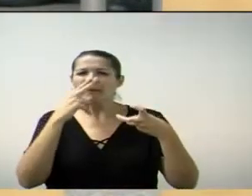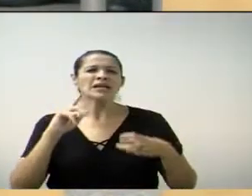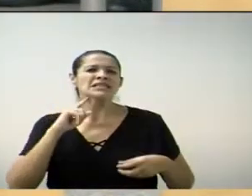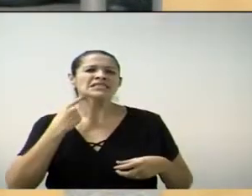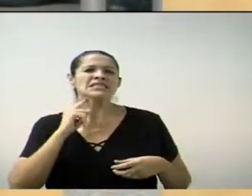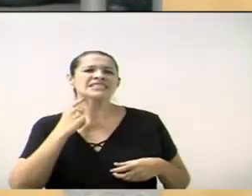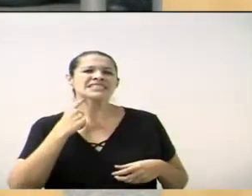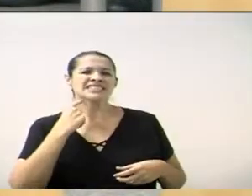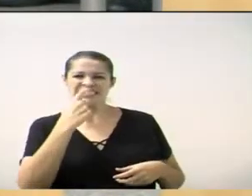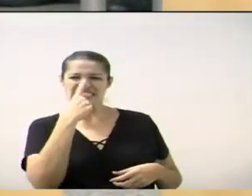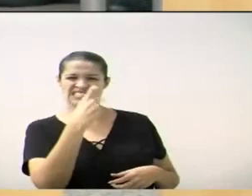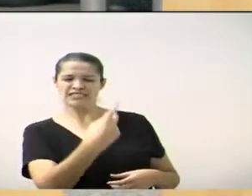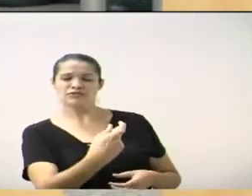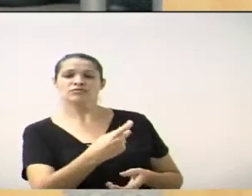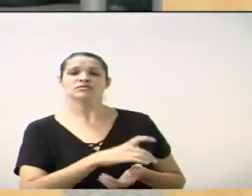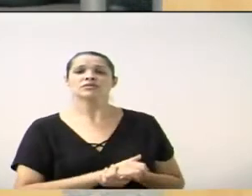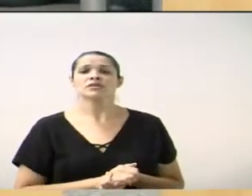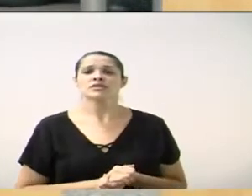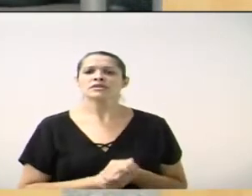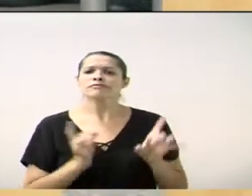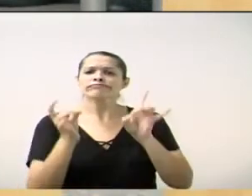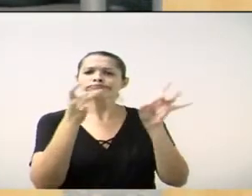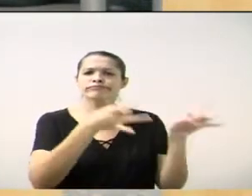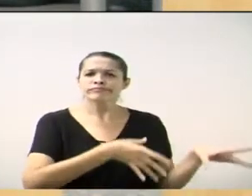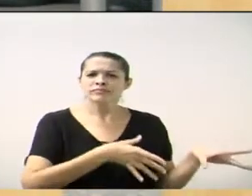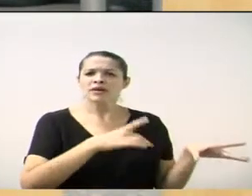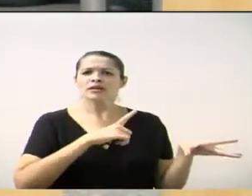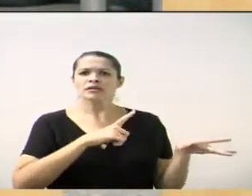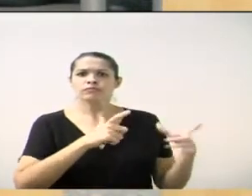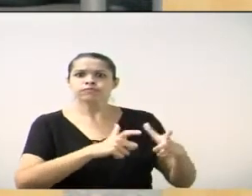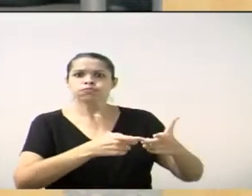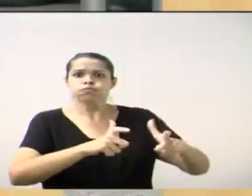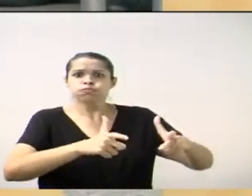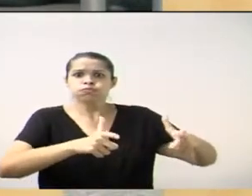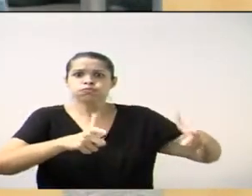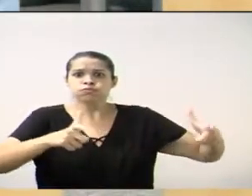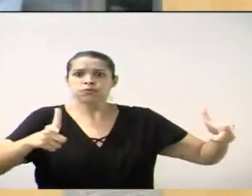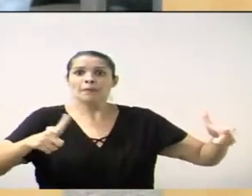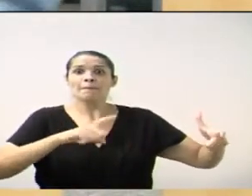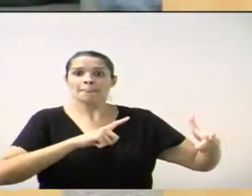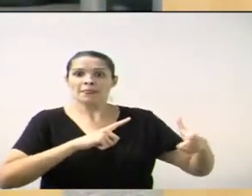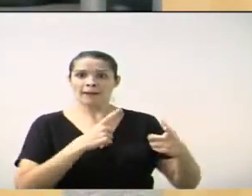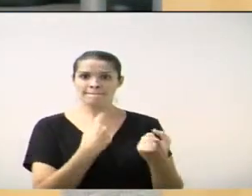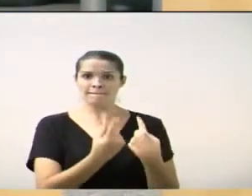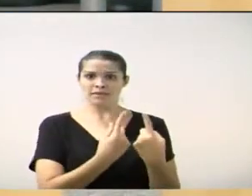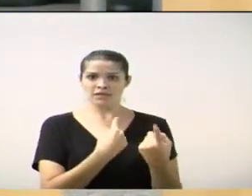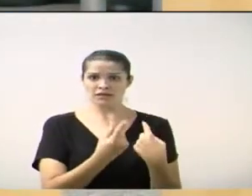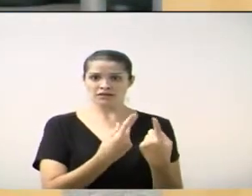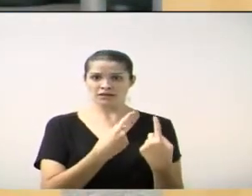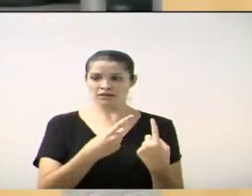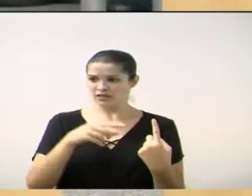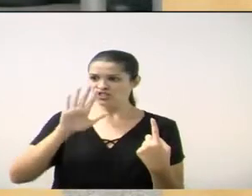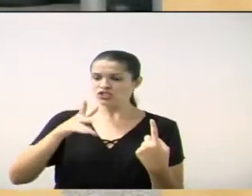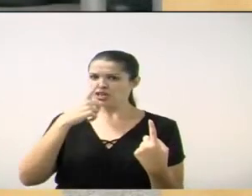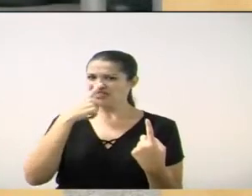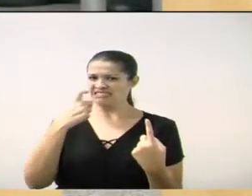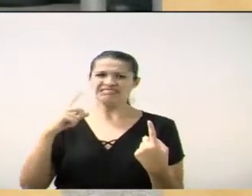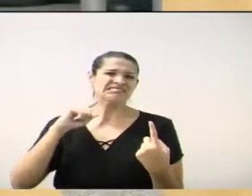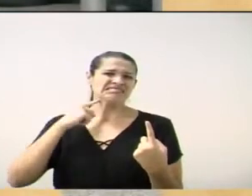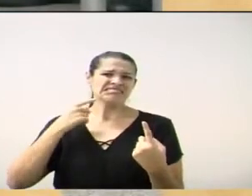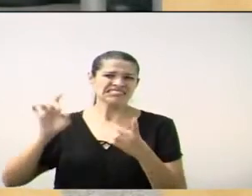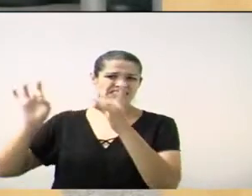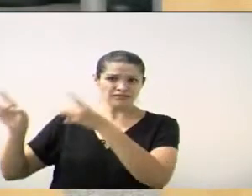lado, o crescimento do lixão da Aécio do outro lado da pista agora. Isso quer dizer o quê? Que